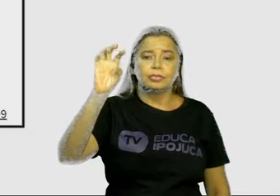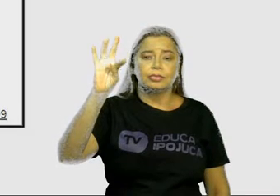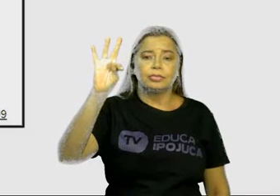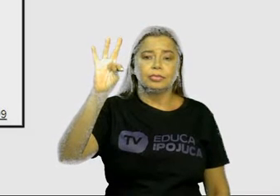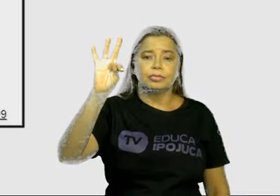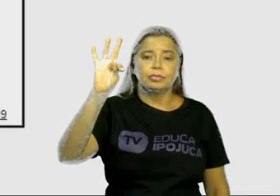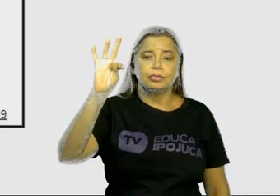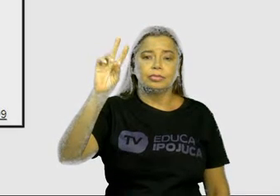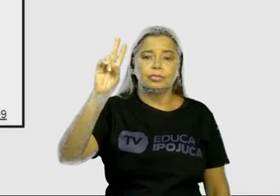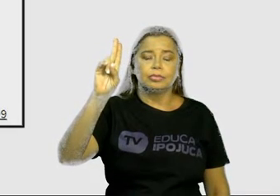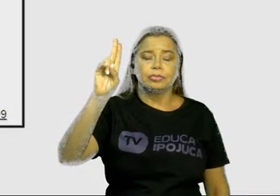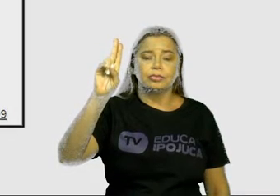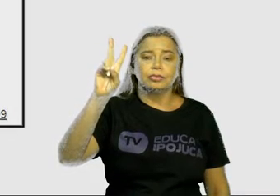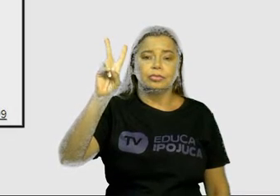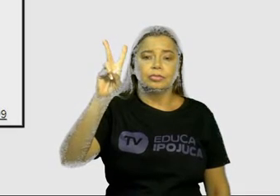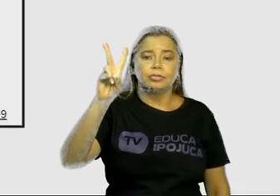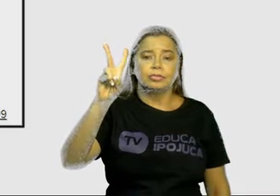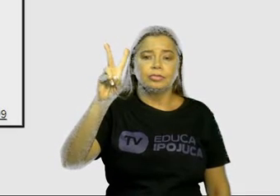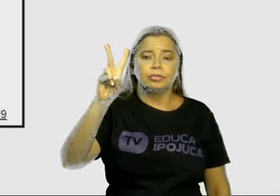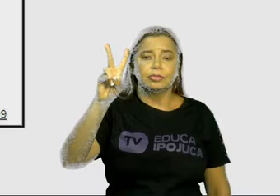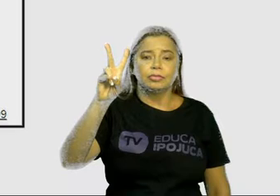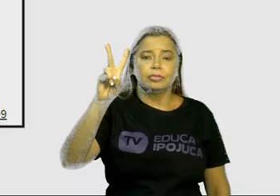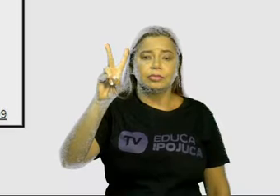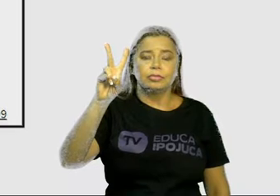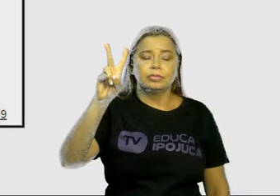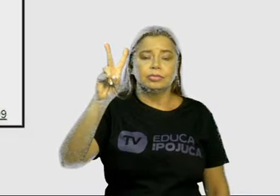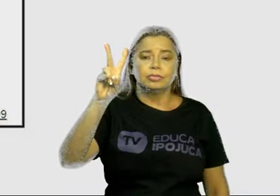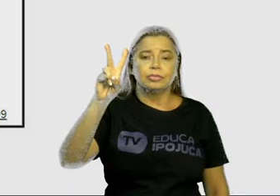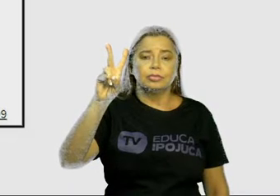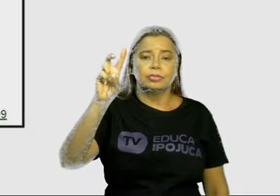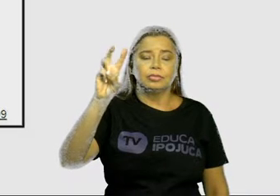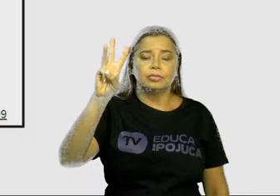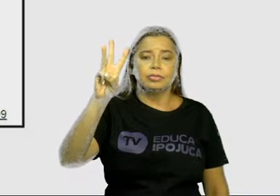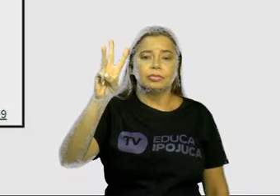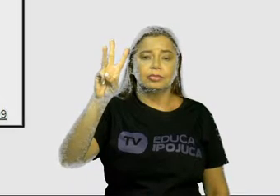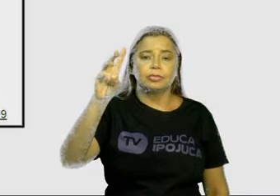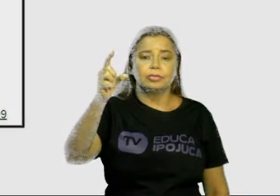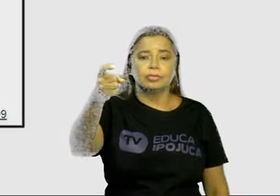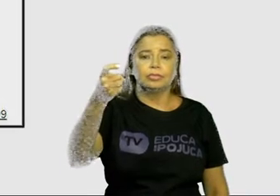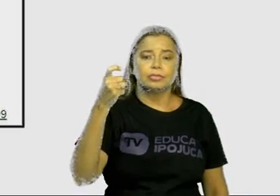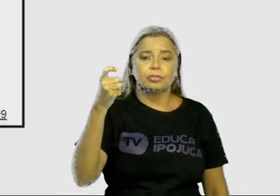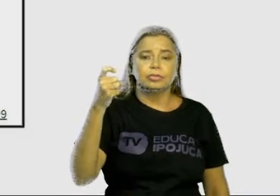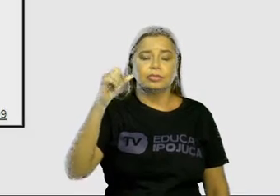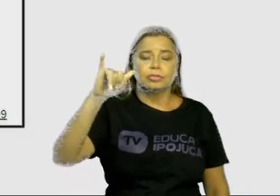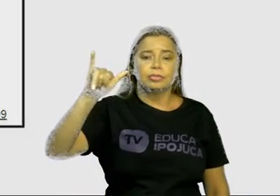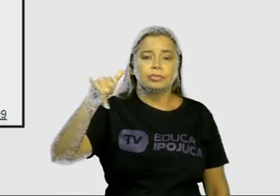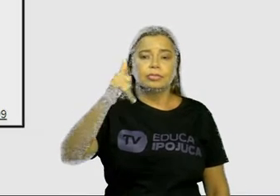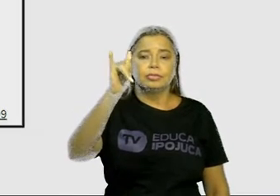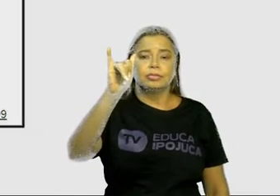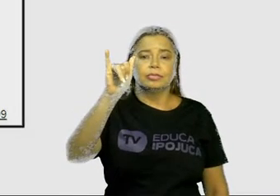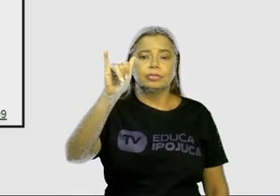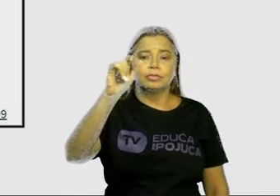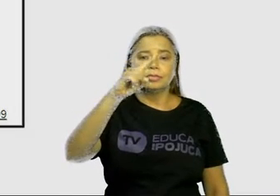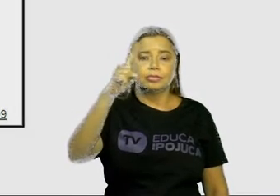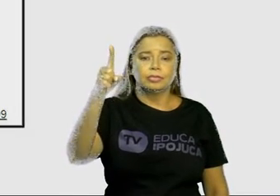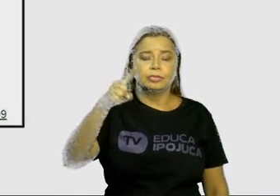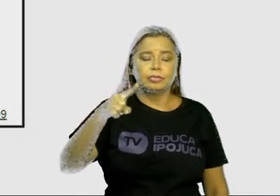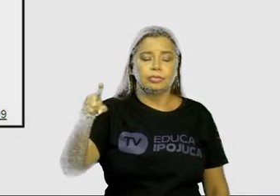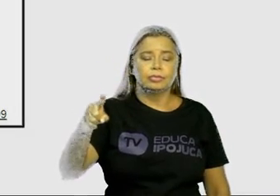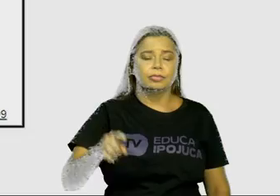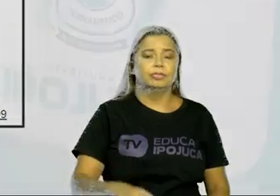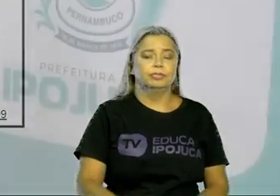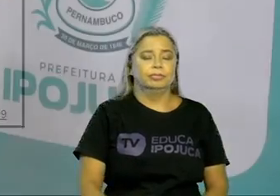T, U, V, W, X, Y, Z.